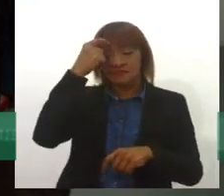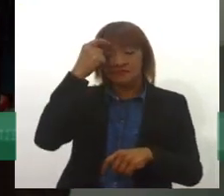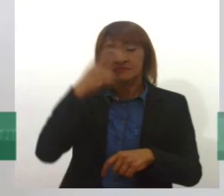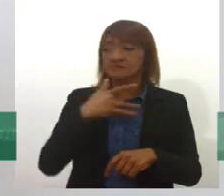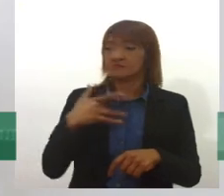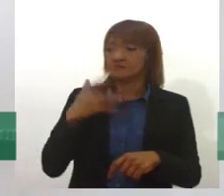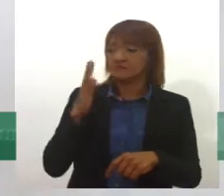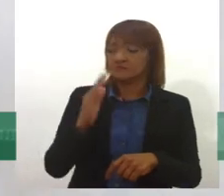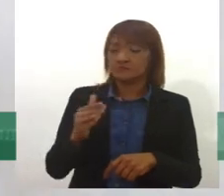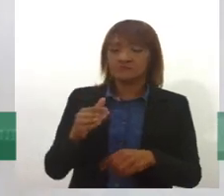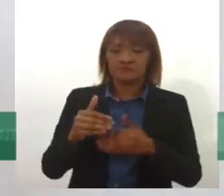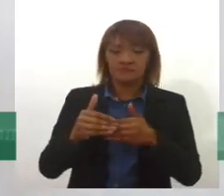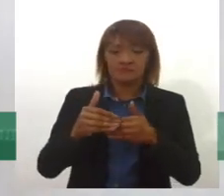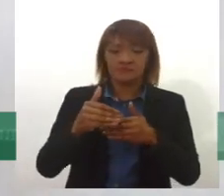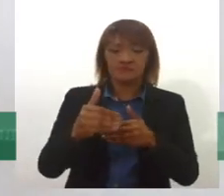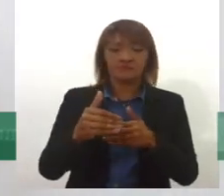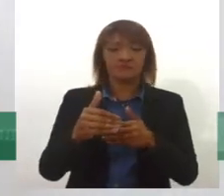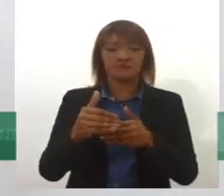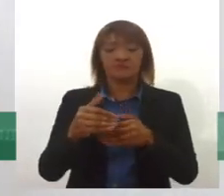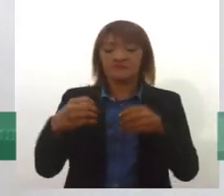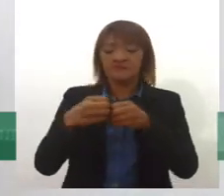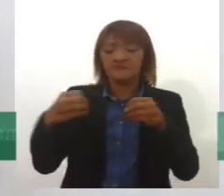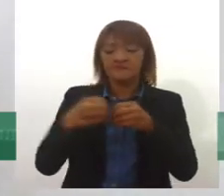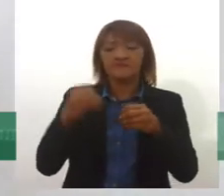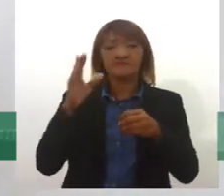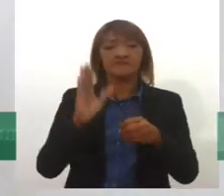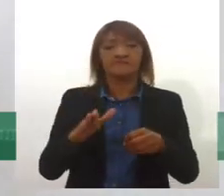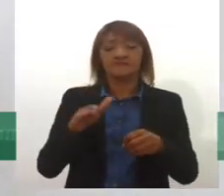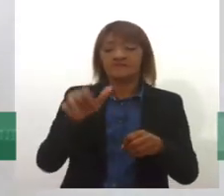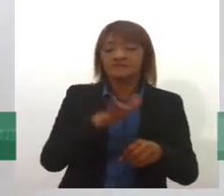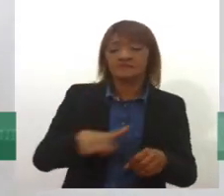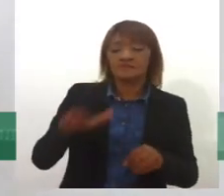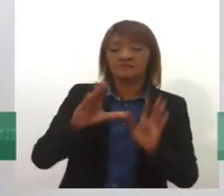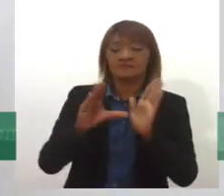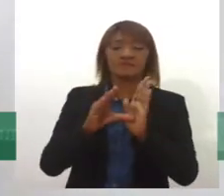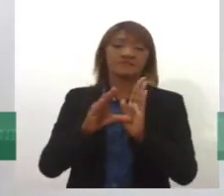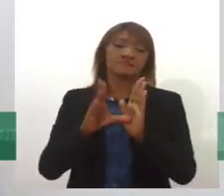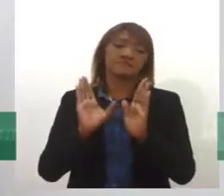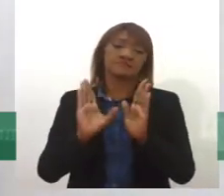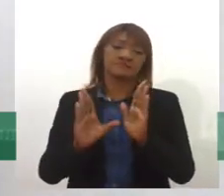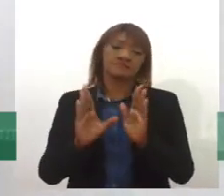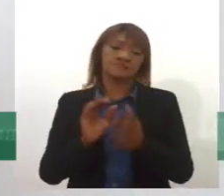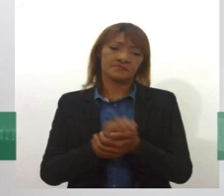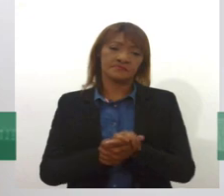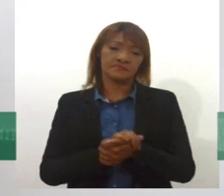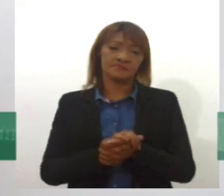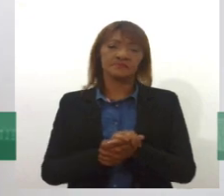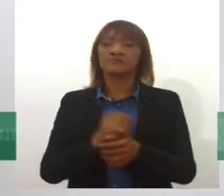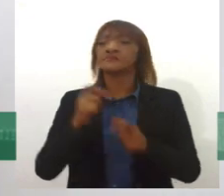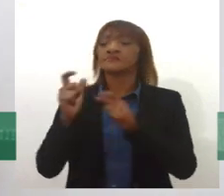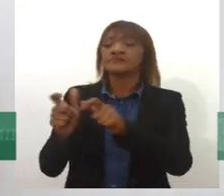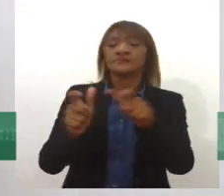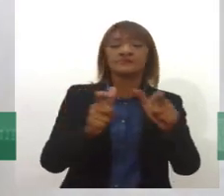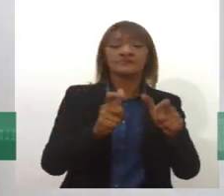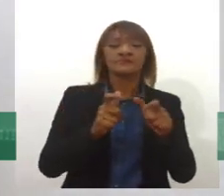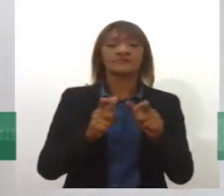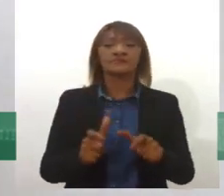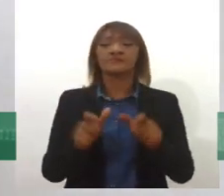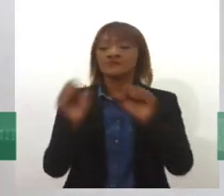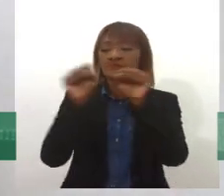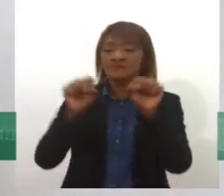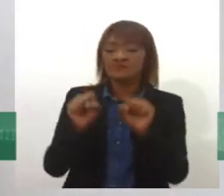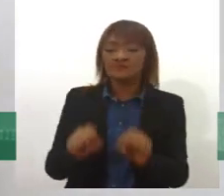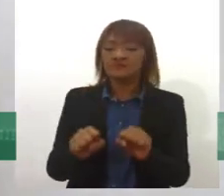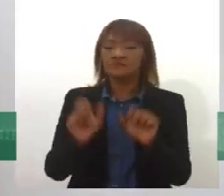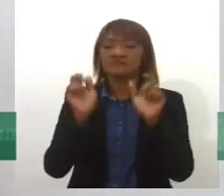próximos da casa das pessoas. Acho que quando a Ana fala assim, serviços territoriais, uma rede que apolha